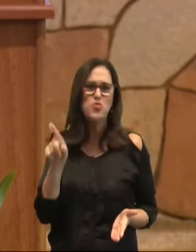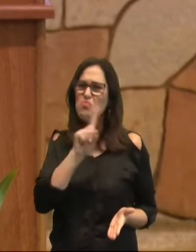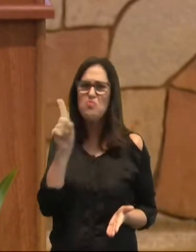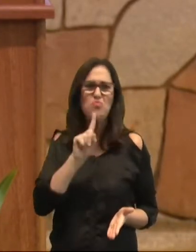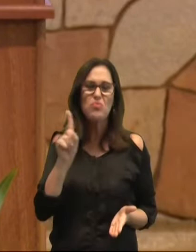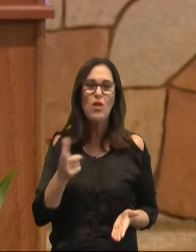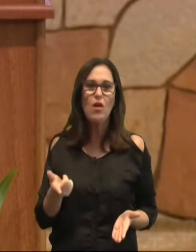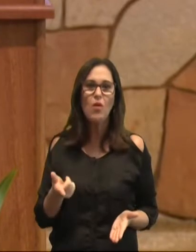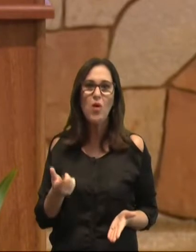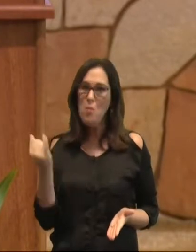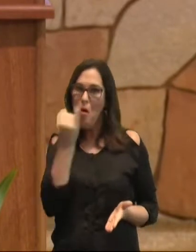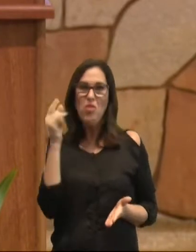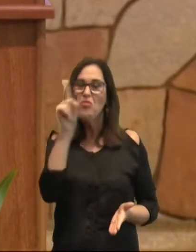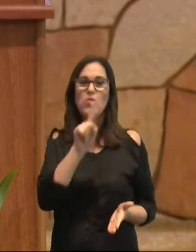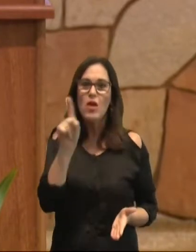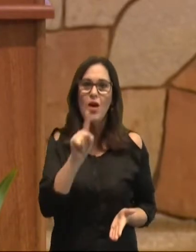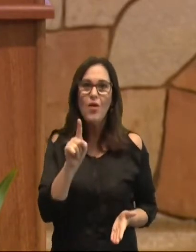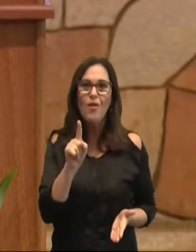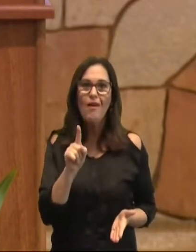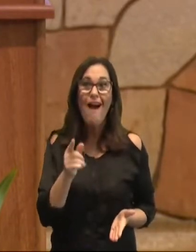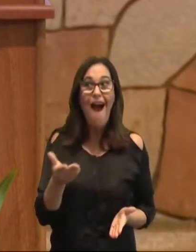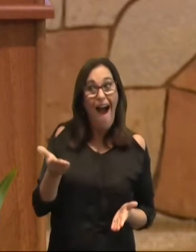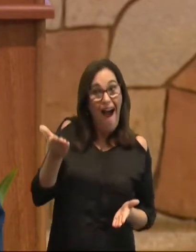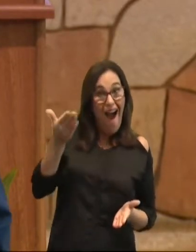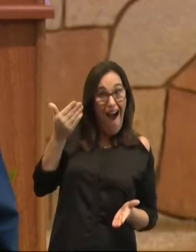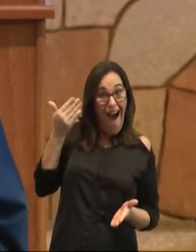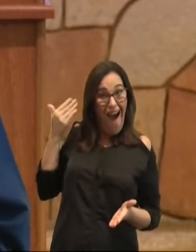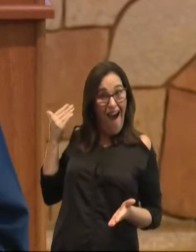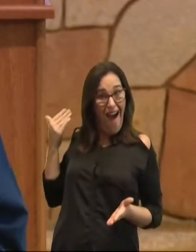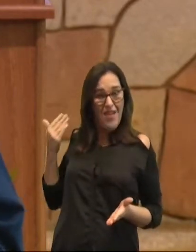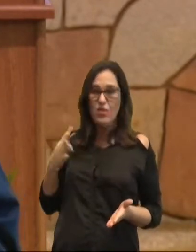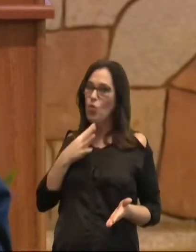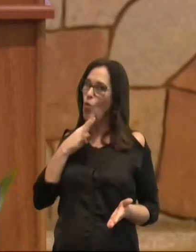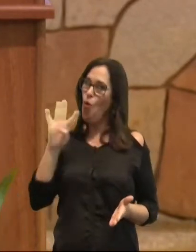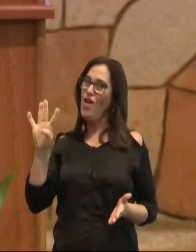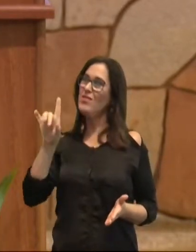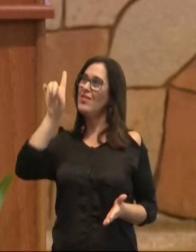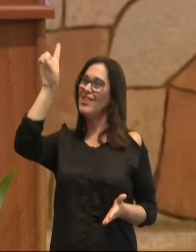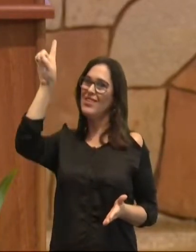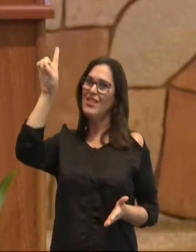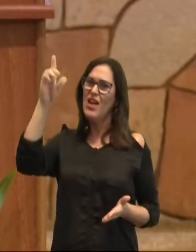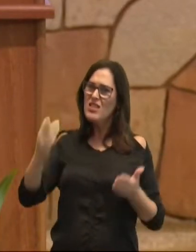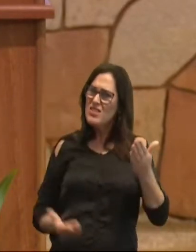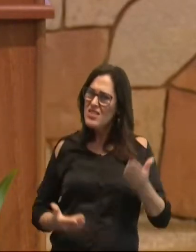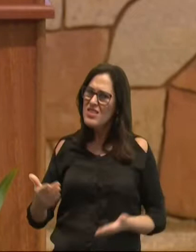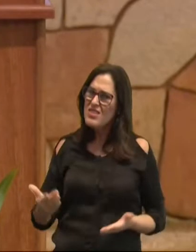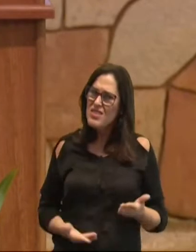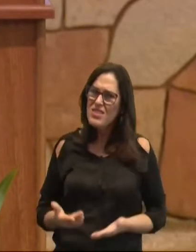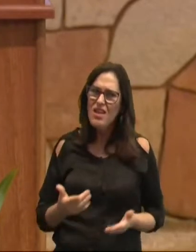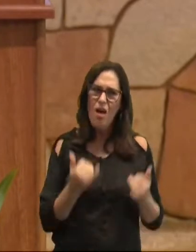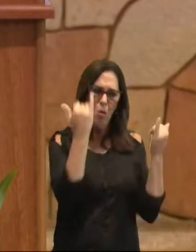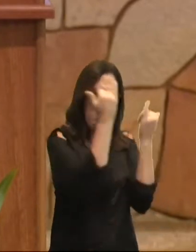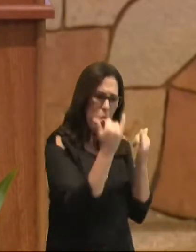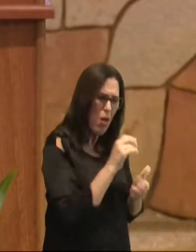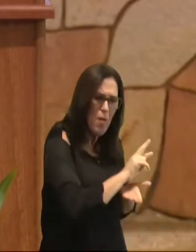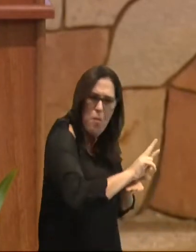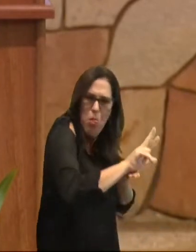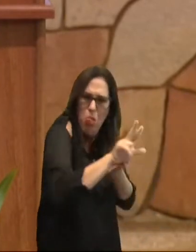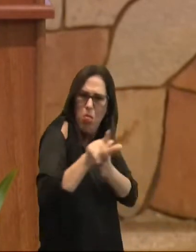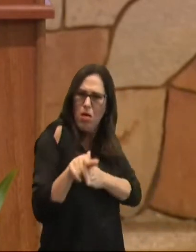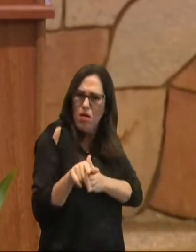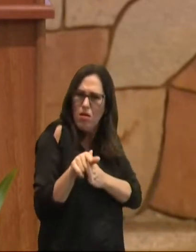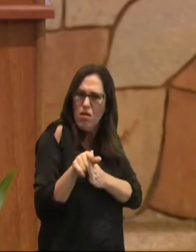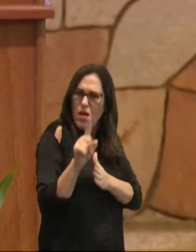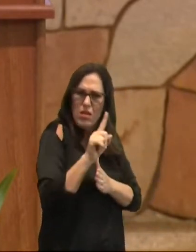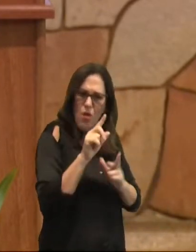Ele diz no verso 8, Outrora porém, não conhecendo a Deus, serviais a deuses que por natureza